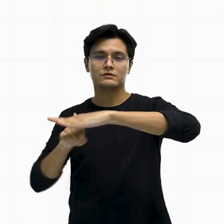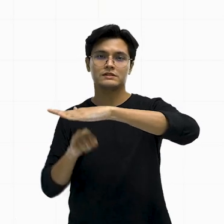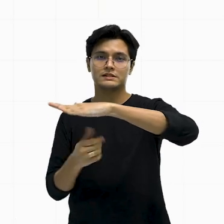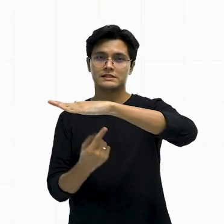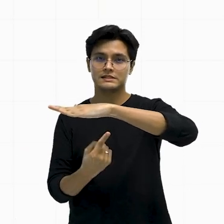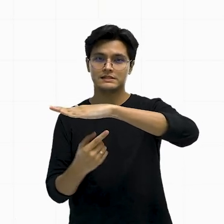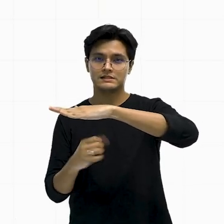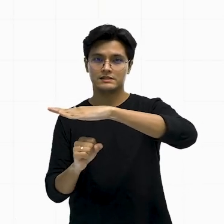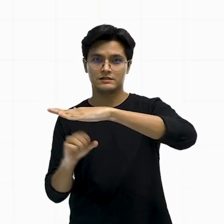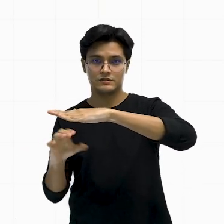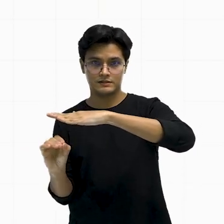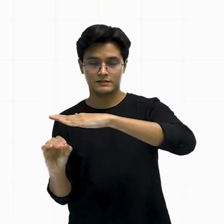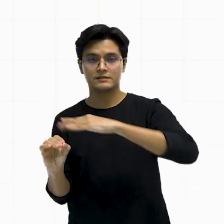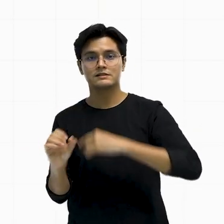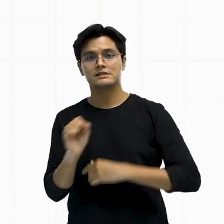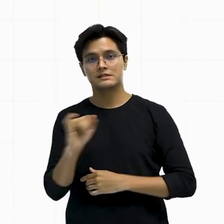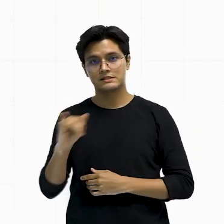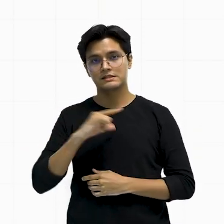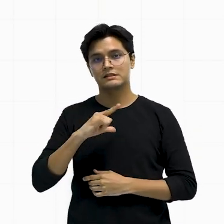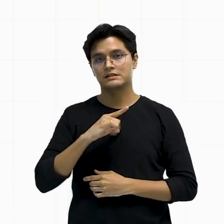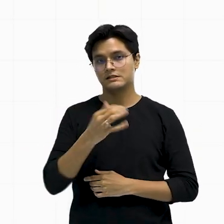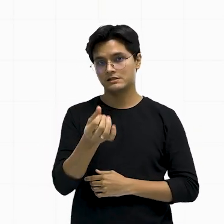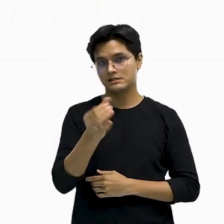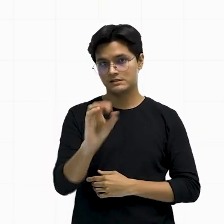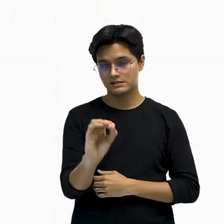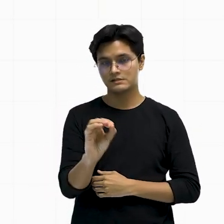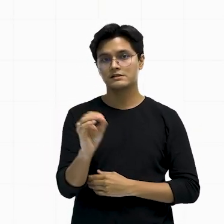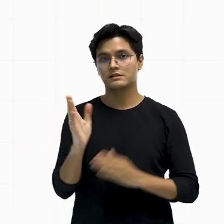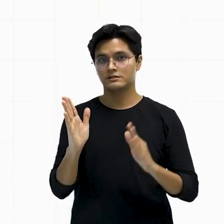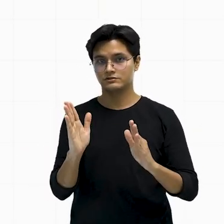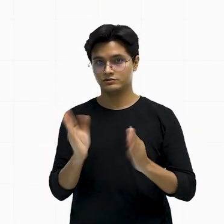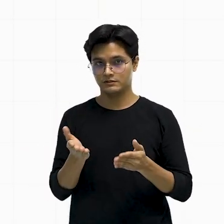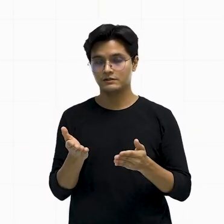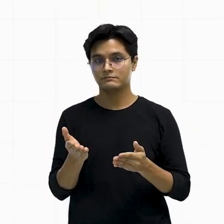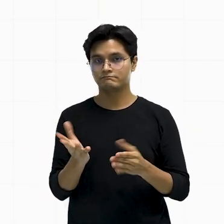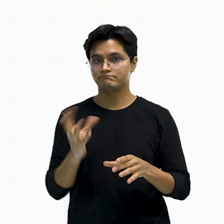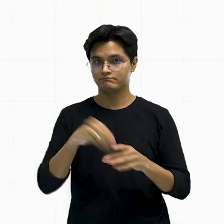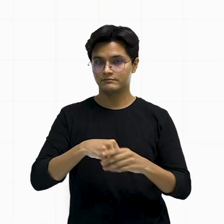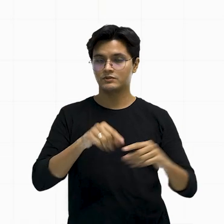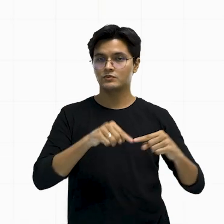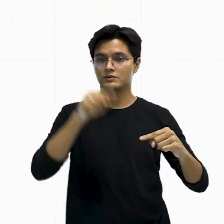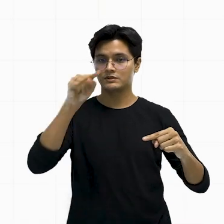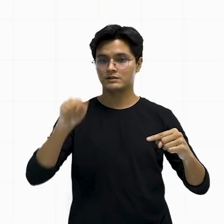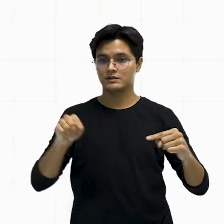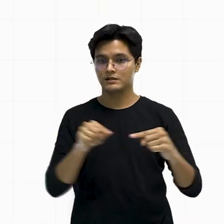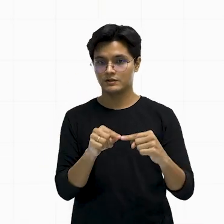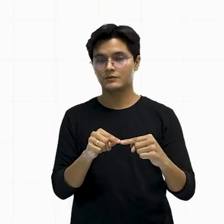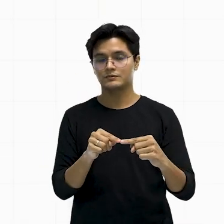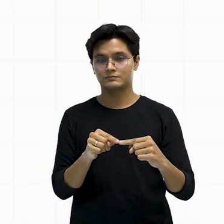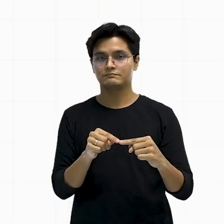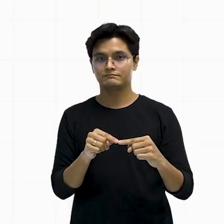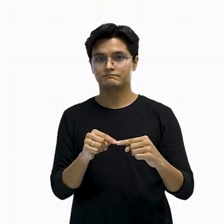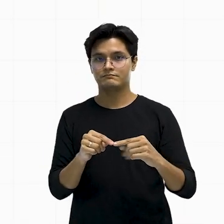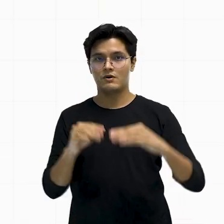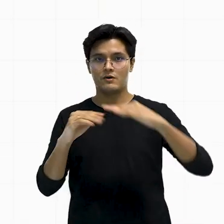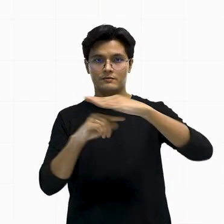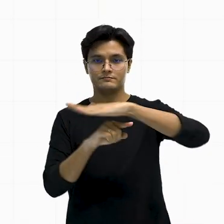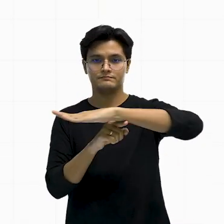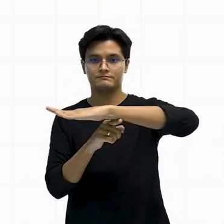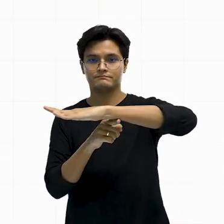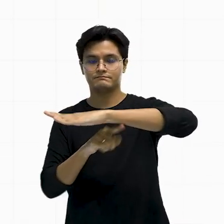graus, ok? Se eu já tenho 60 dentro do triângulo, né? Que é justamente essa partezinha aqui só,